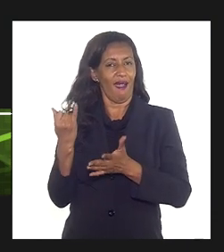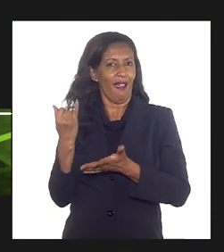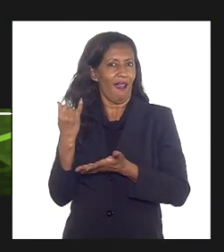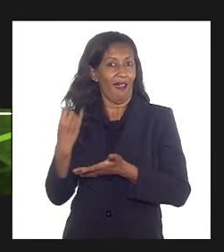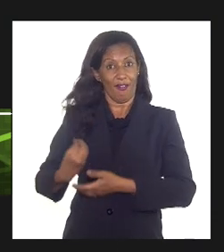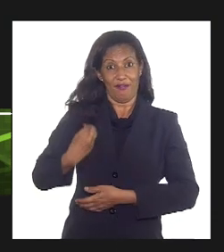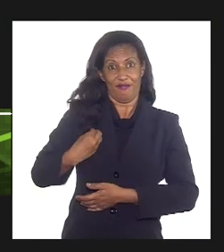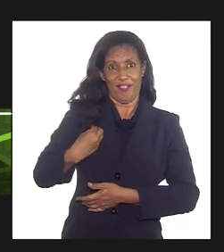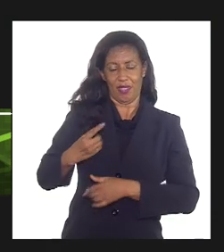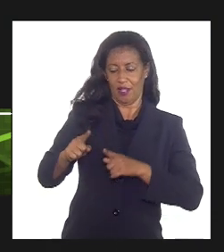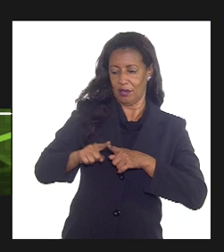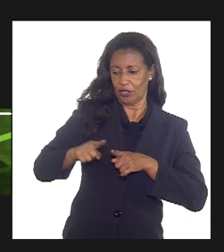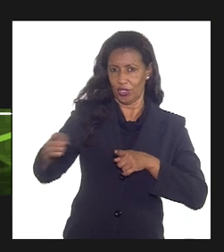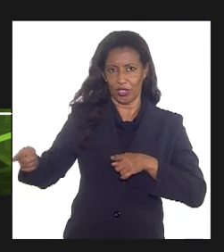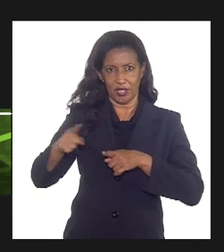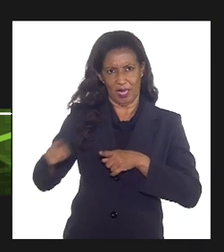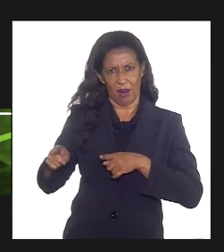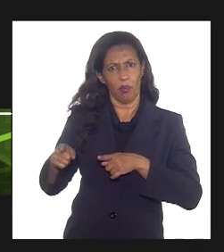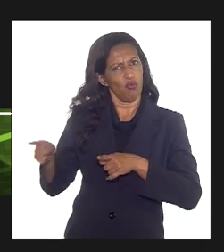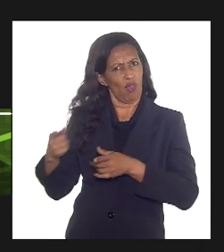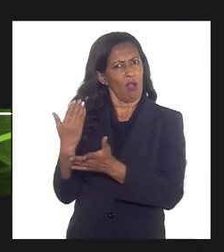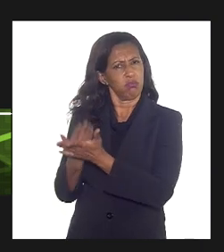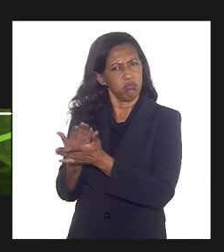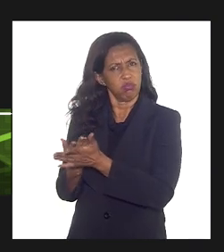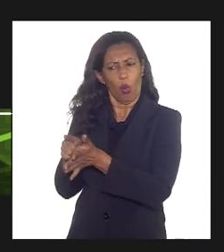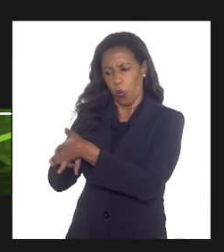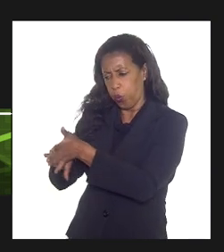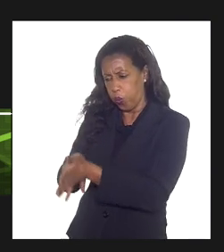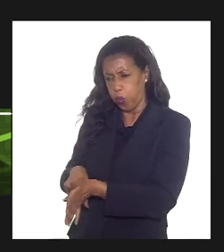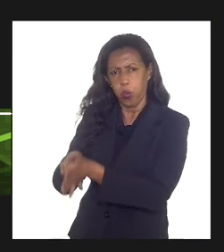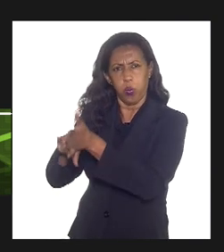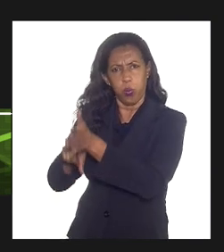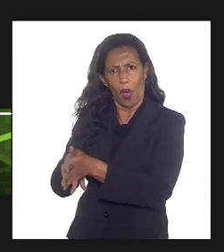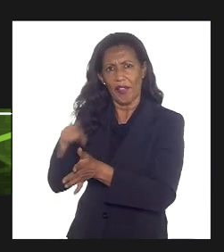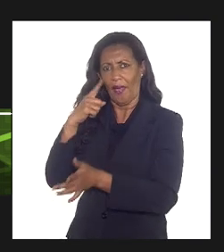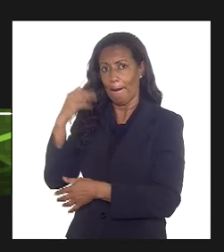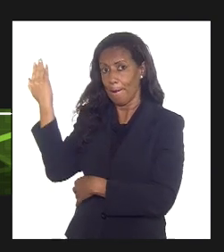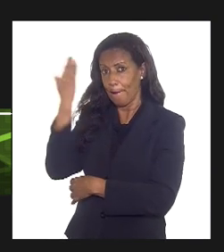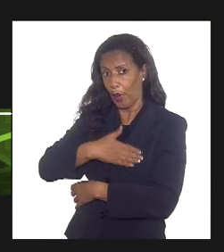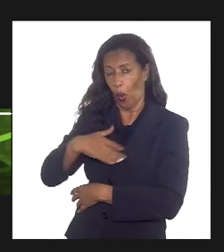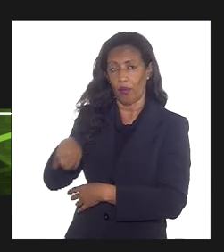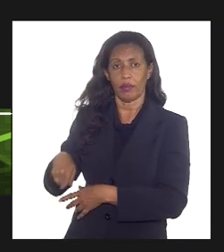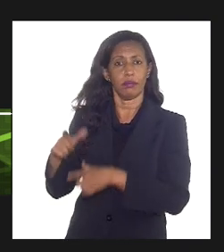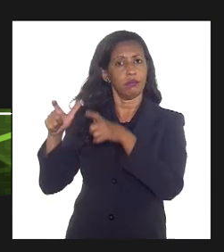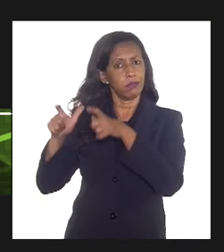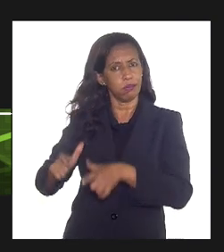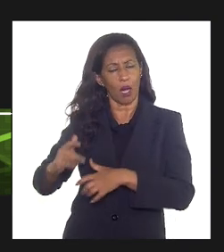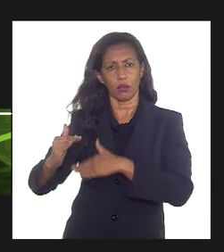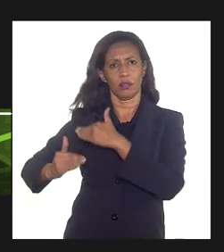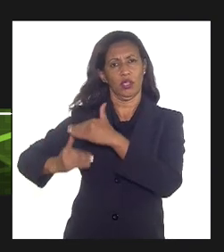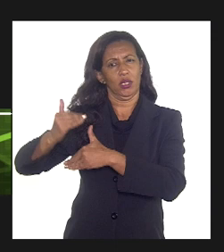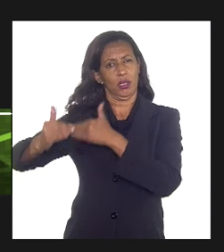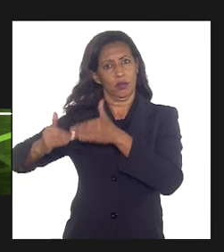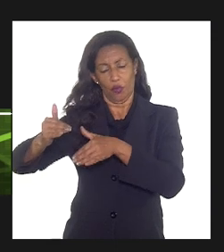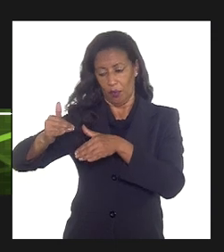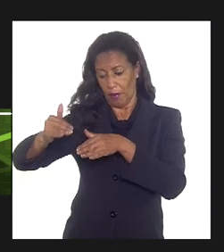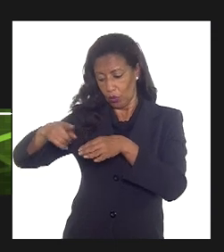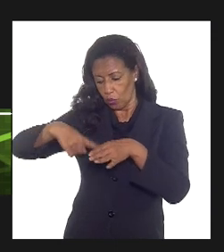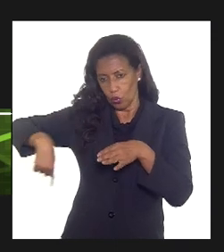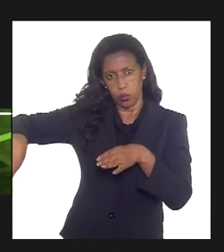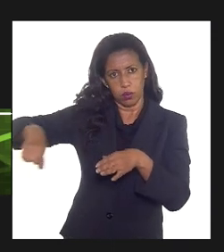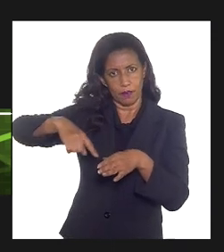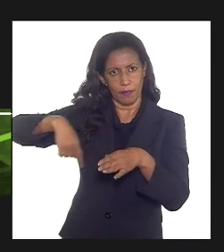do campo, por dados técnicos e que consideram reservas provadas e, claro, o desenvolvimento daquela área.